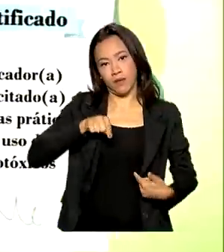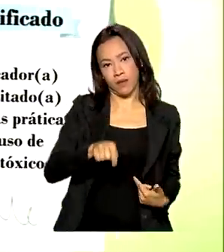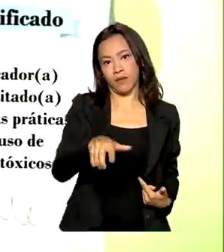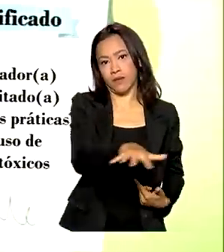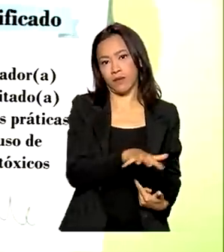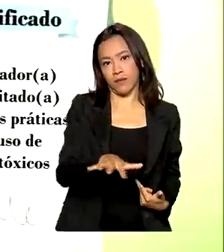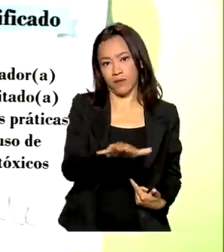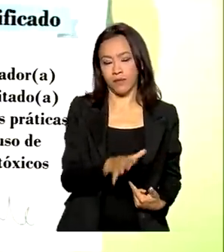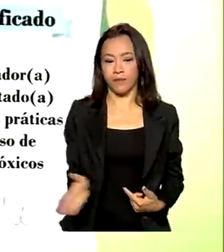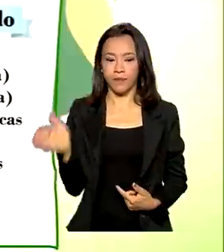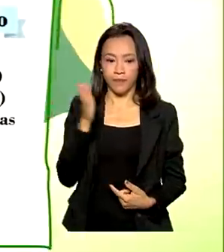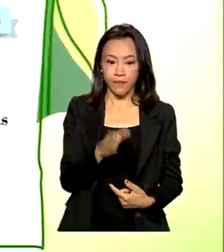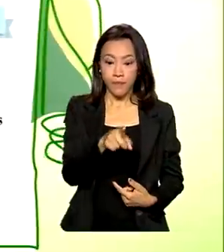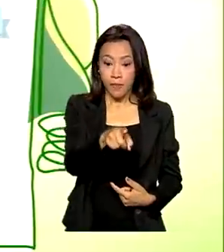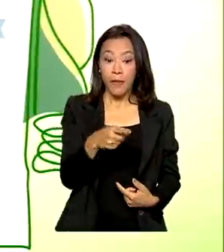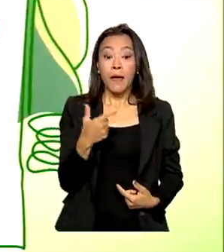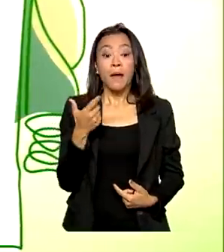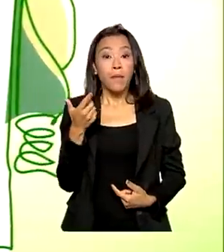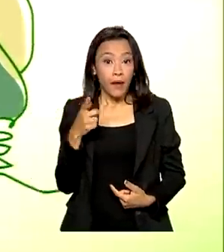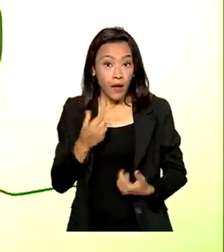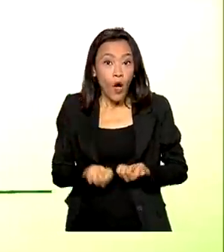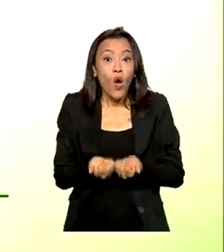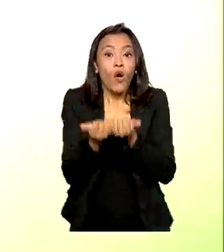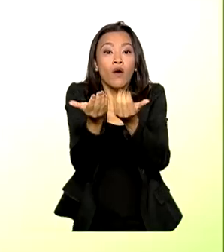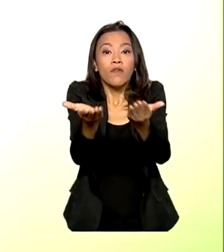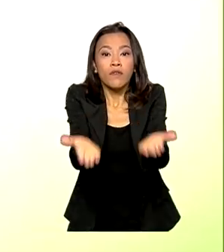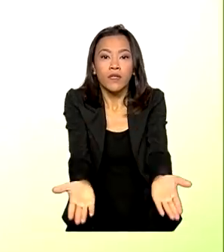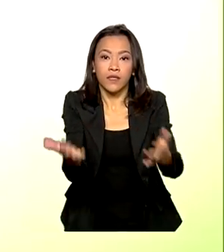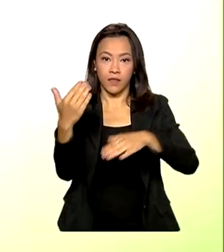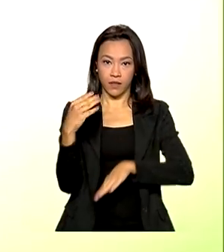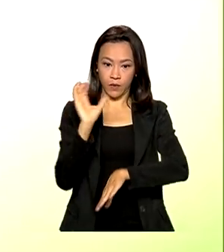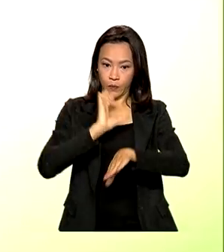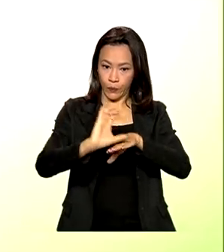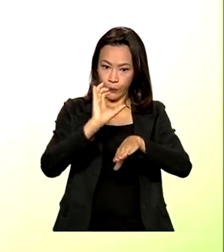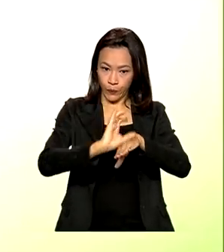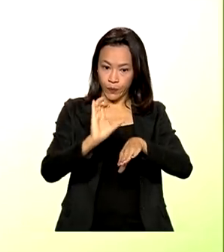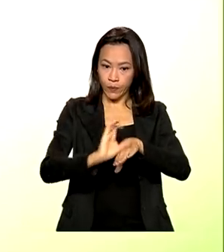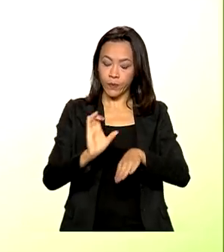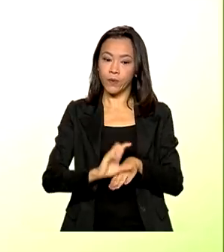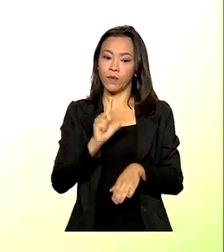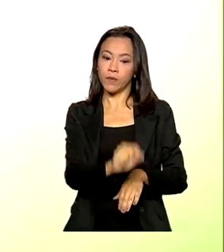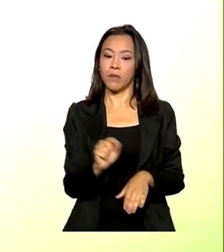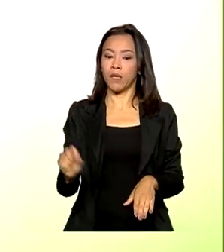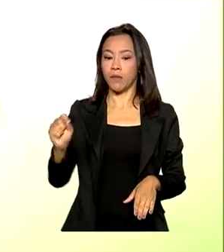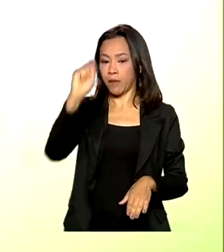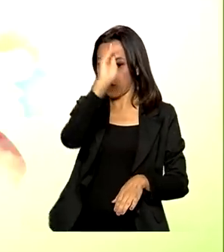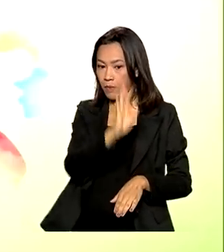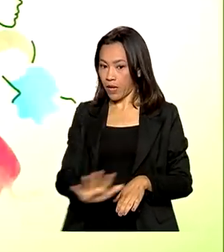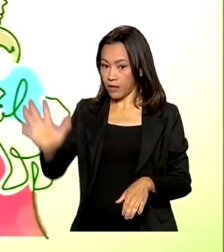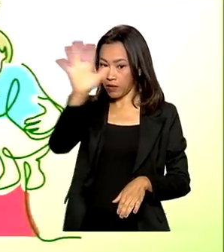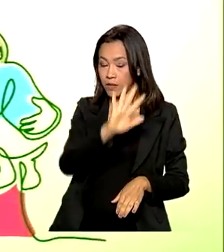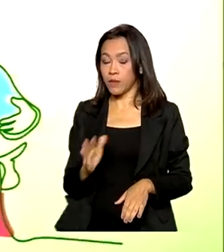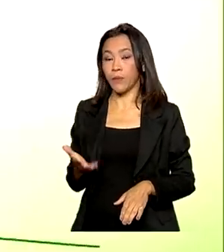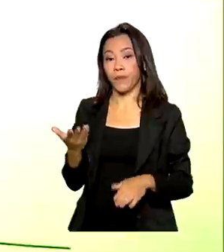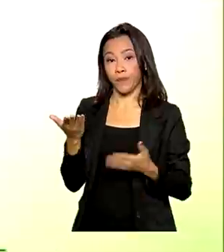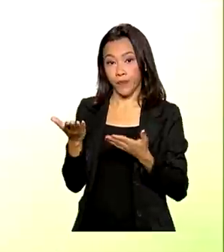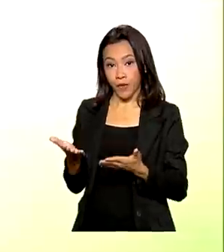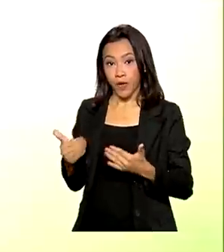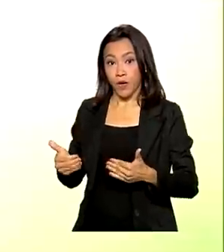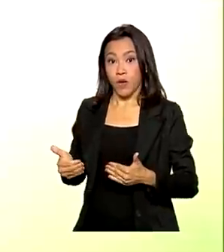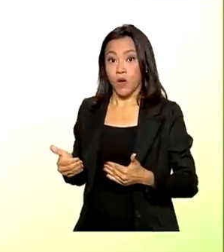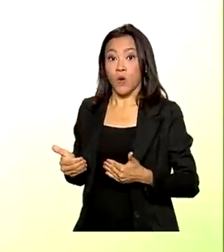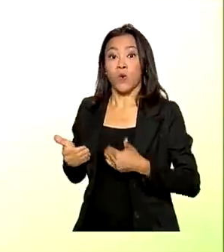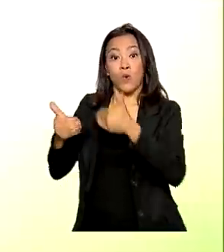Para disponibilizar os cursos para os aplicadores de defensivos de todo o país, o Ministério da Agricultura, Pecuária e